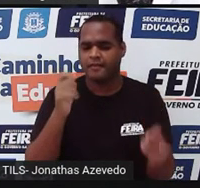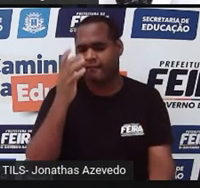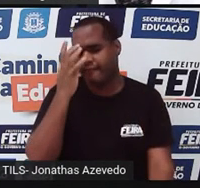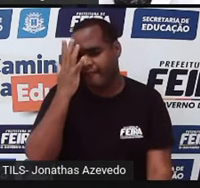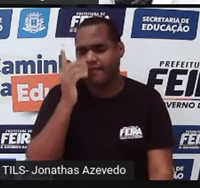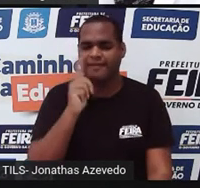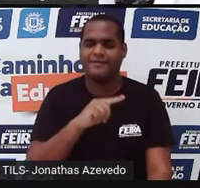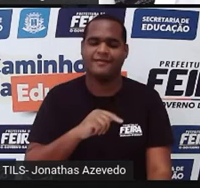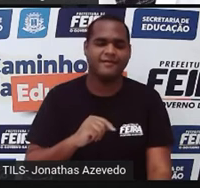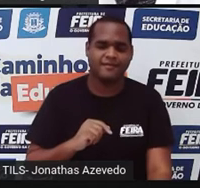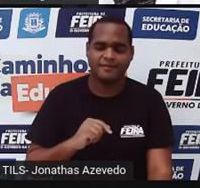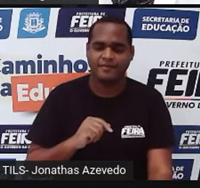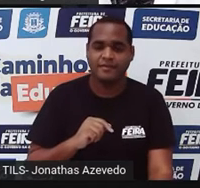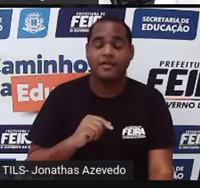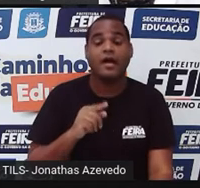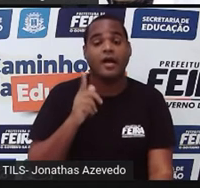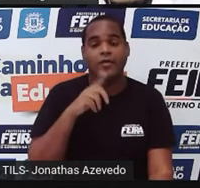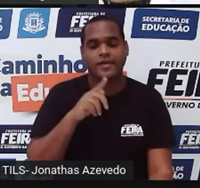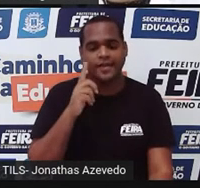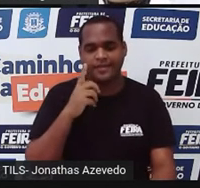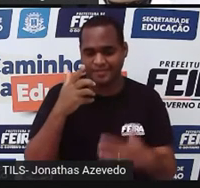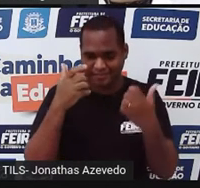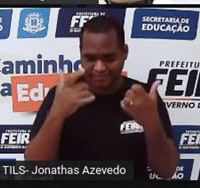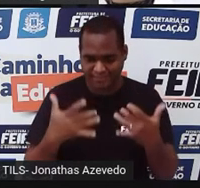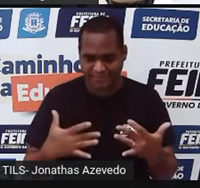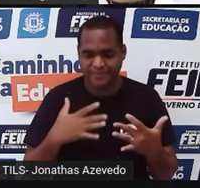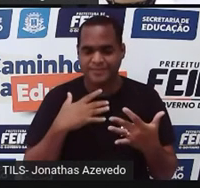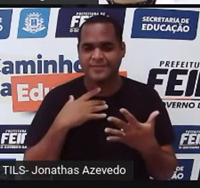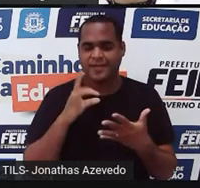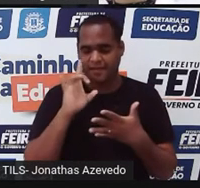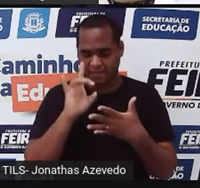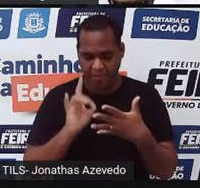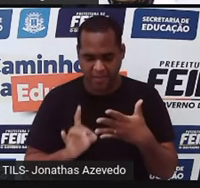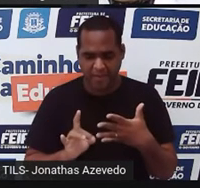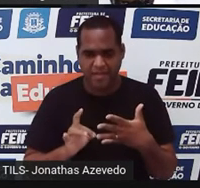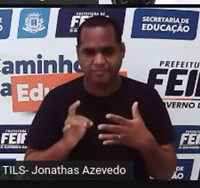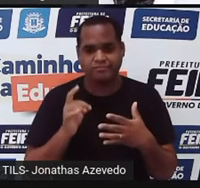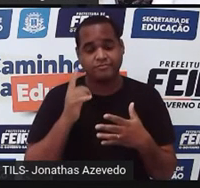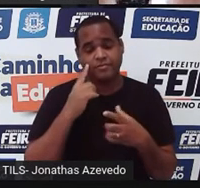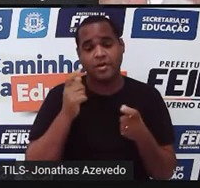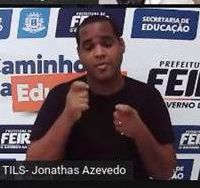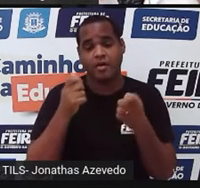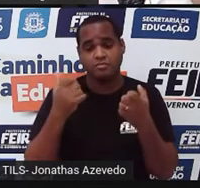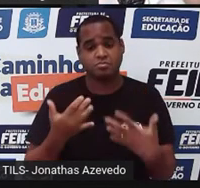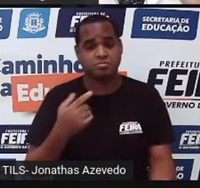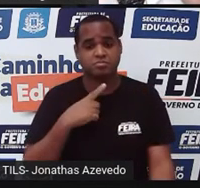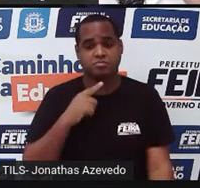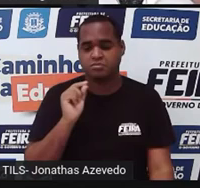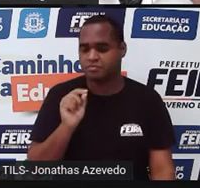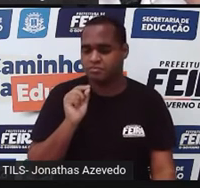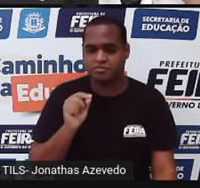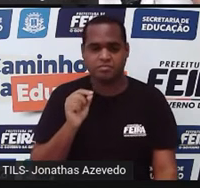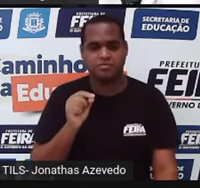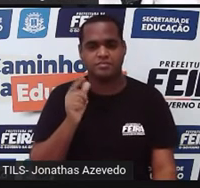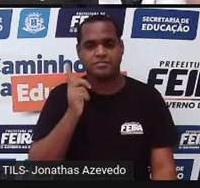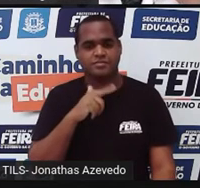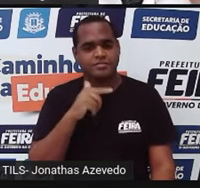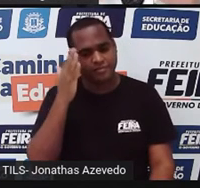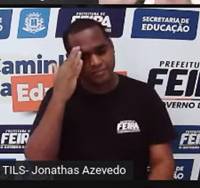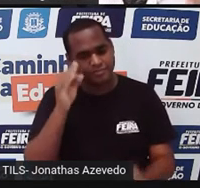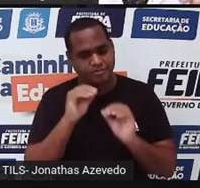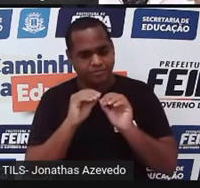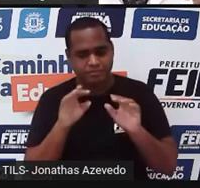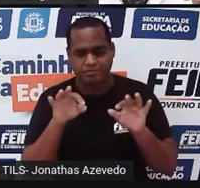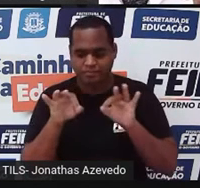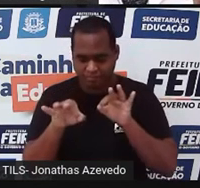ó. A gente decompor essa figura. O que é decompor essa figura? É fazer recortes nela e separar